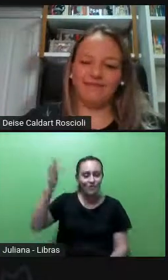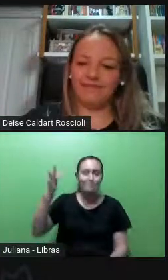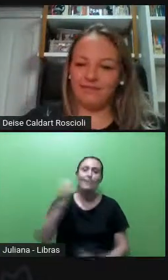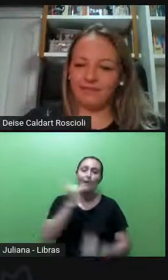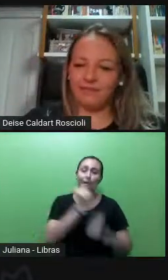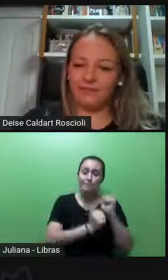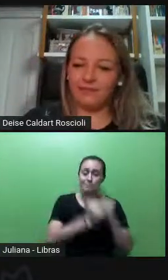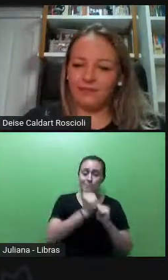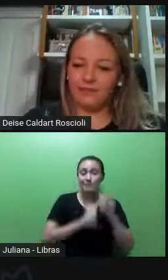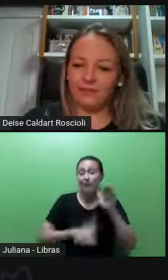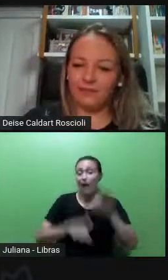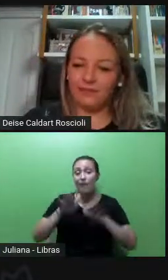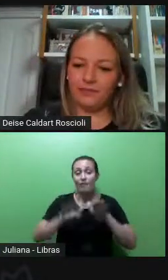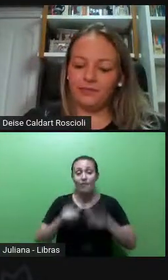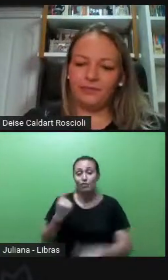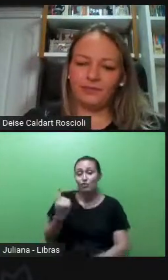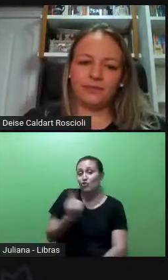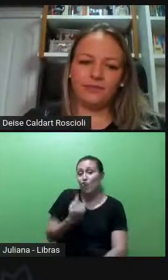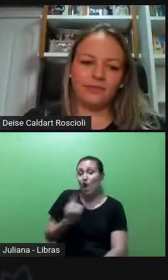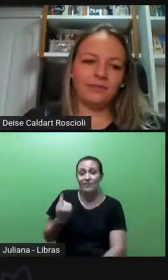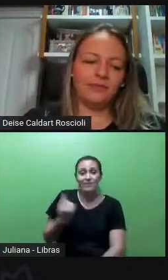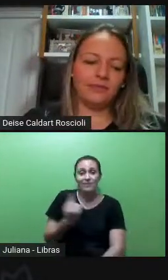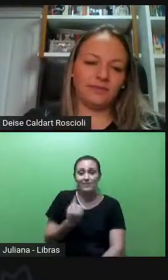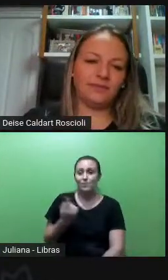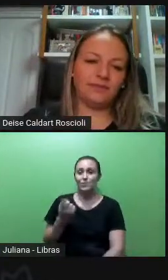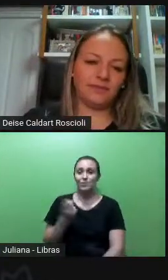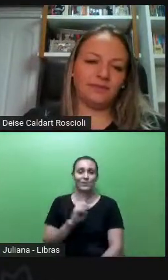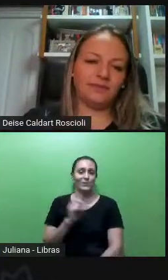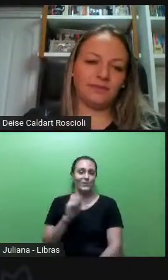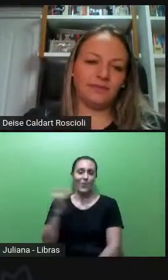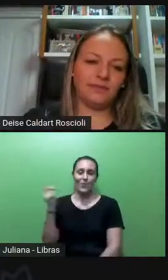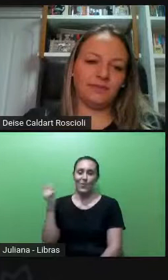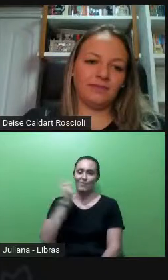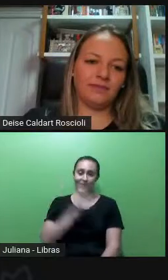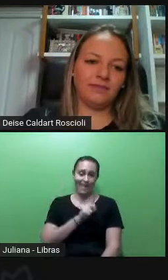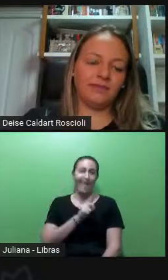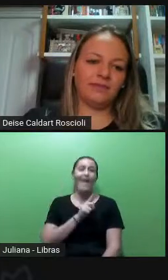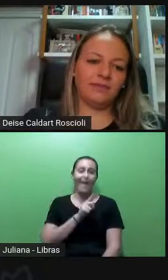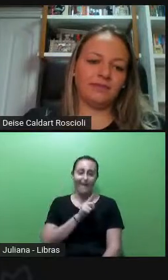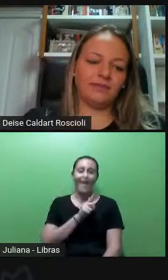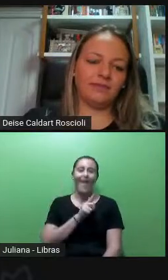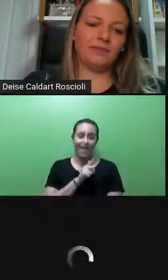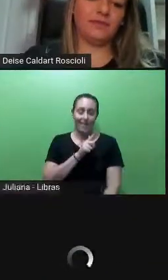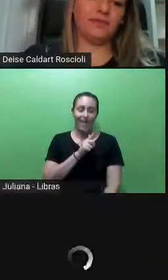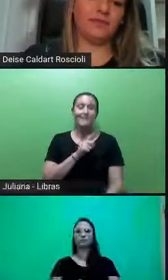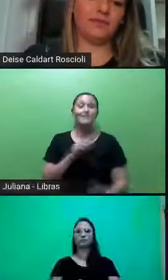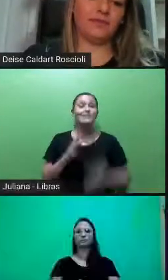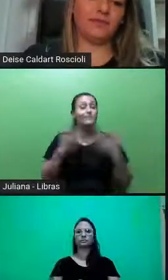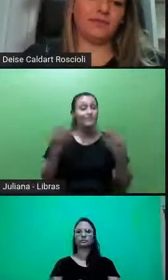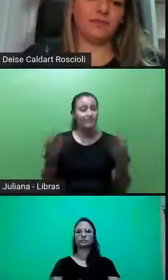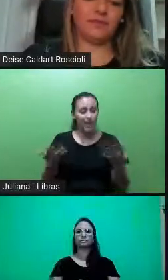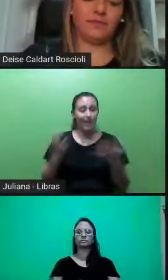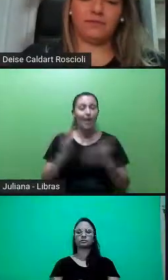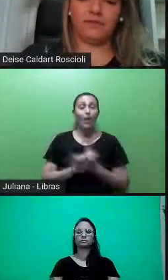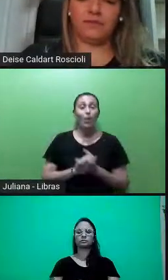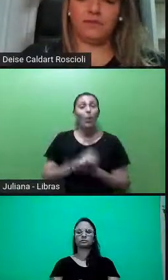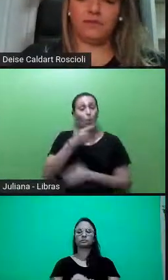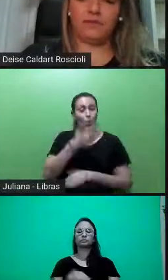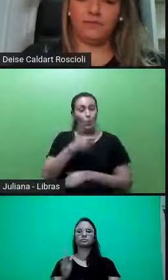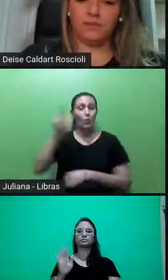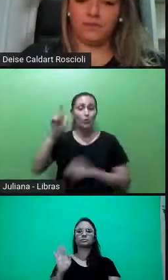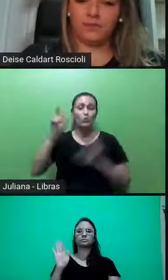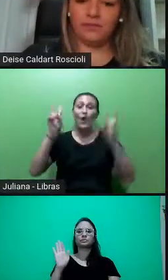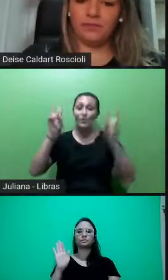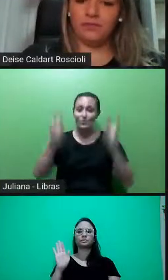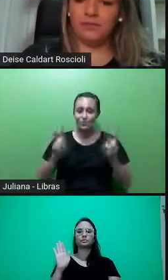sozinho não consegue causar mudança. Mas, tem uma outra questão também, nisso que você traz, Oscar, que é a questão de